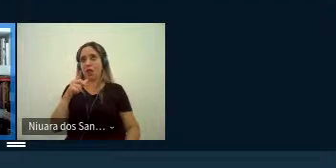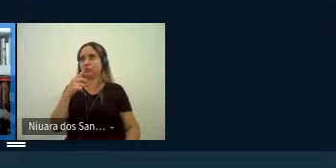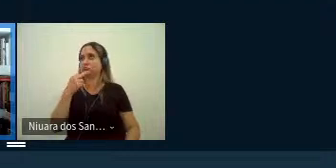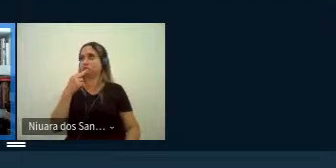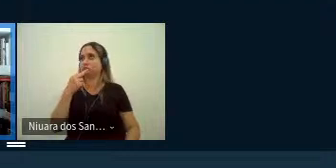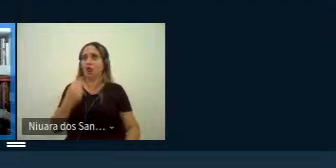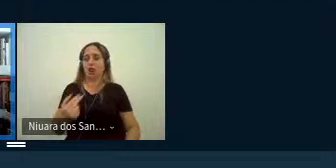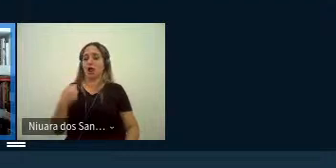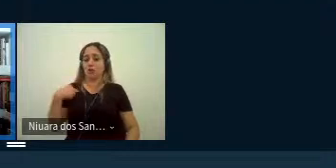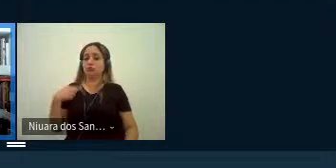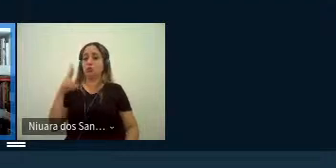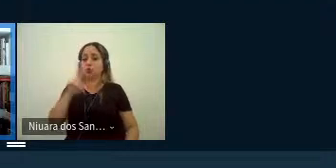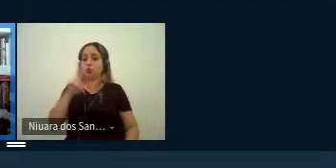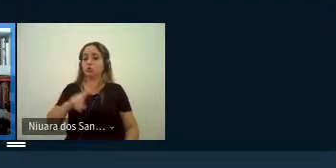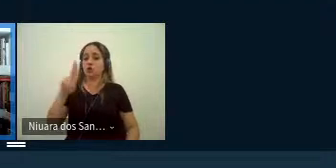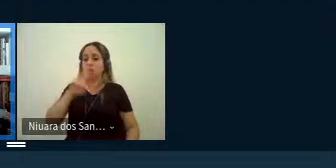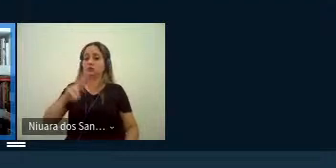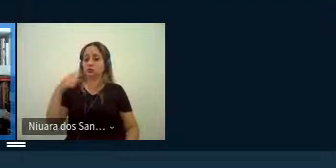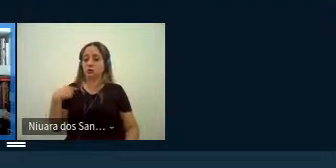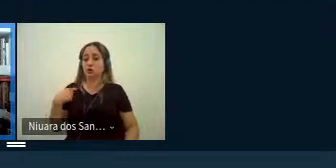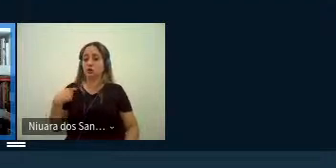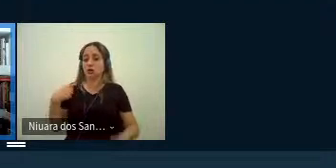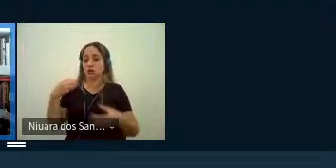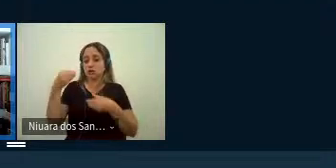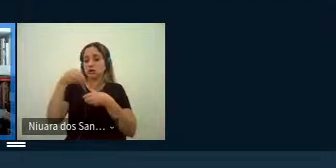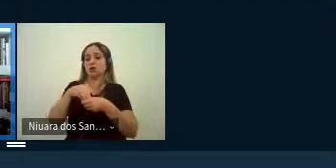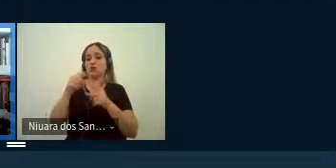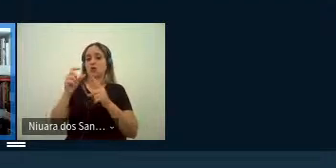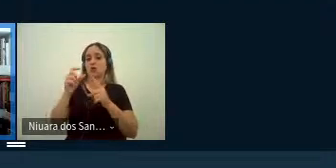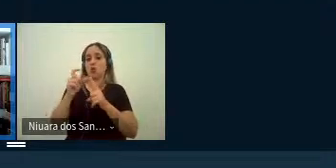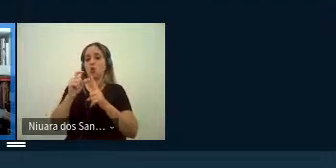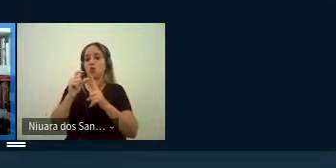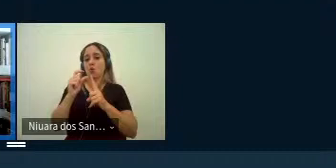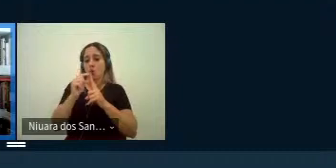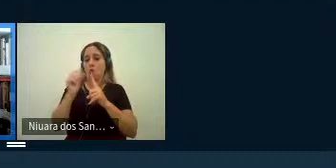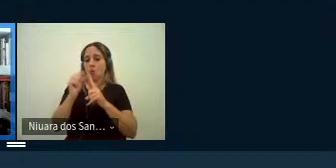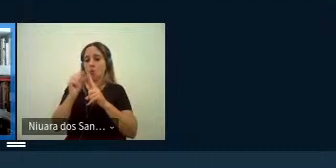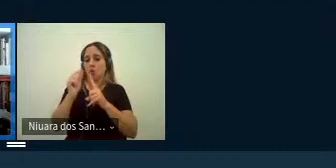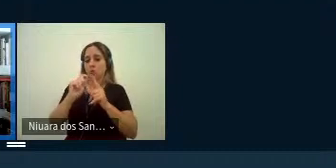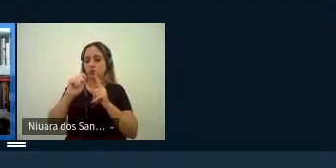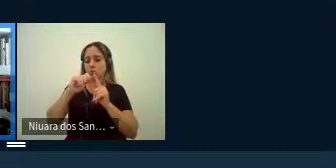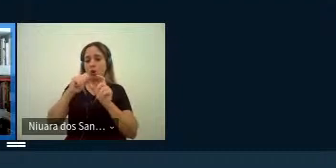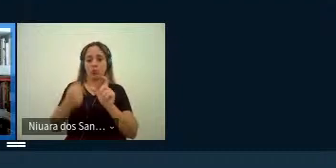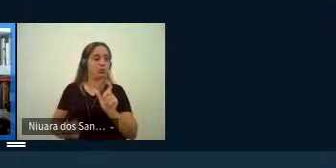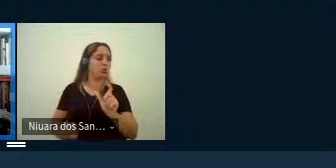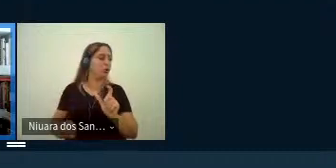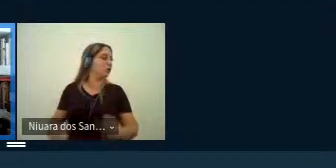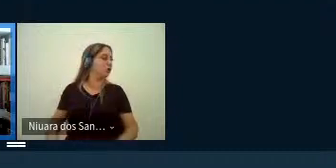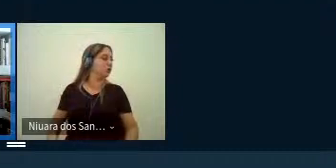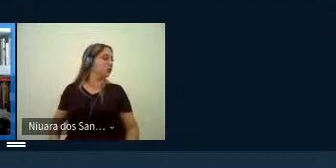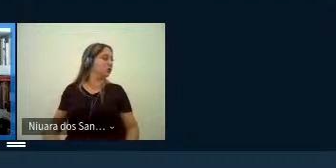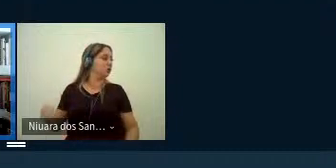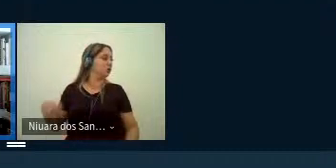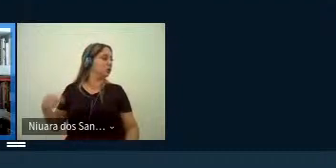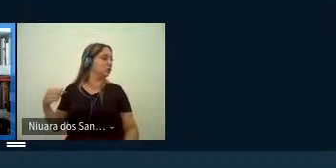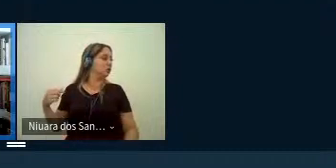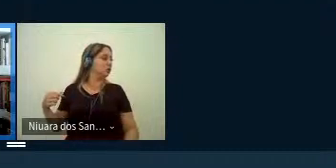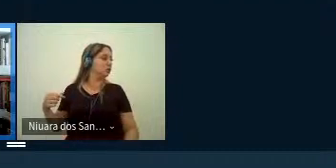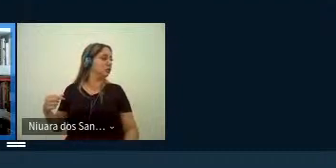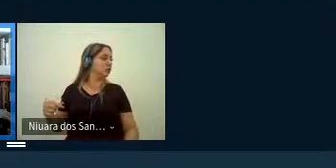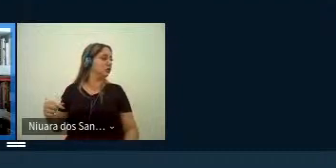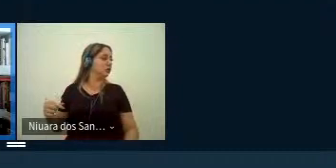mergulha liberalmente no vocabulário do sexismo recorrendo a imagens de domínio e inferioridade